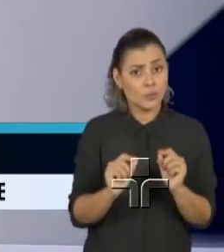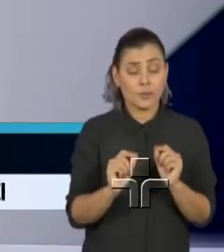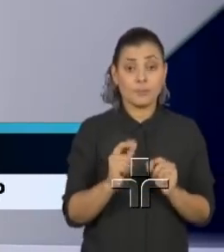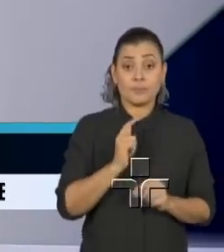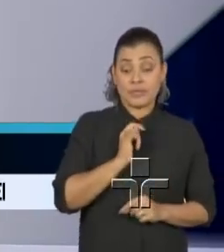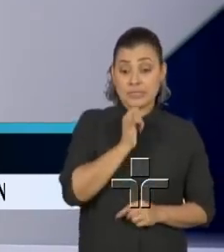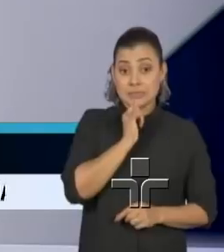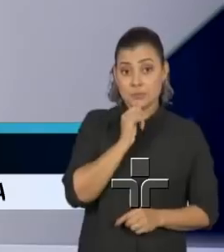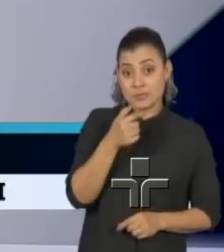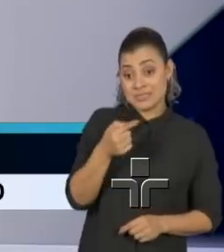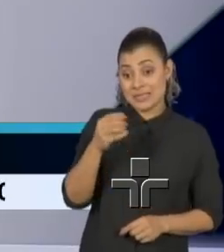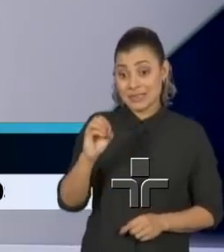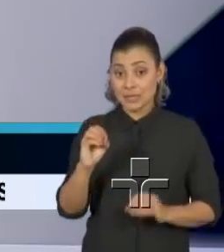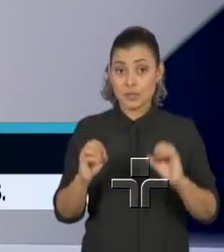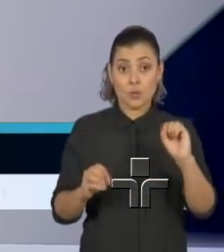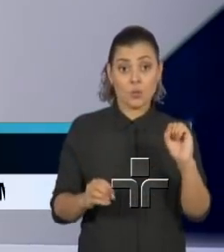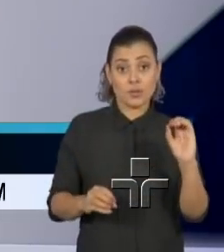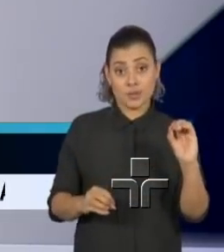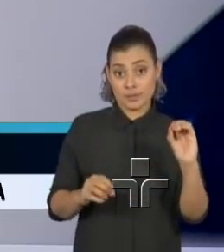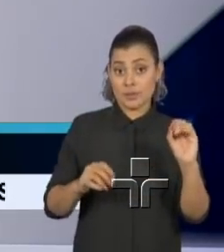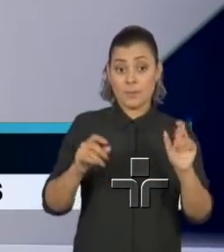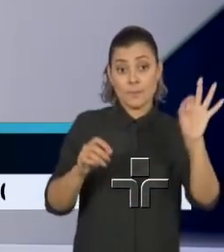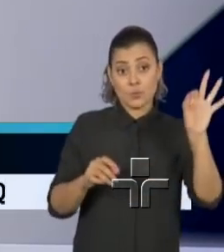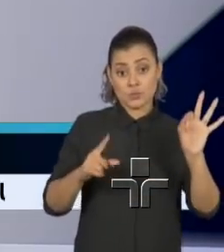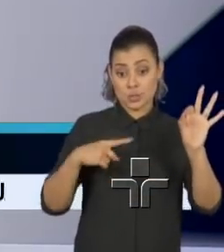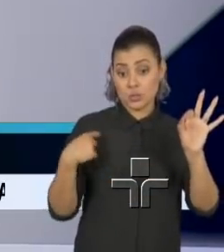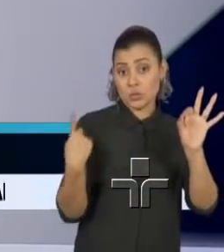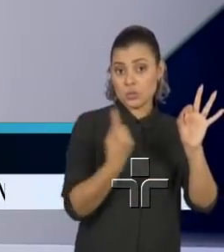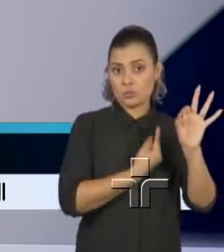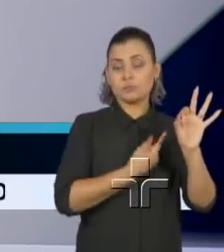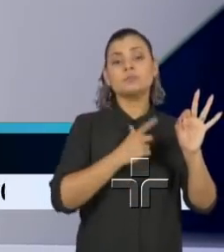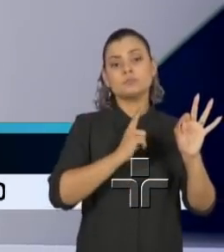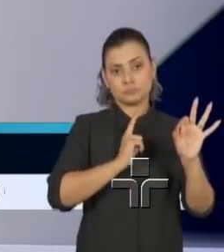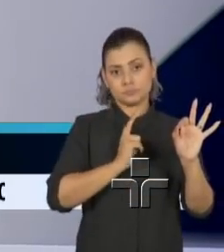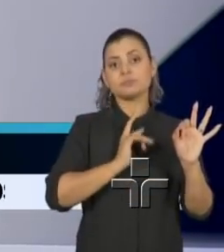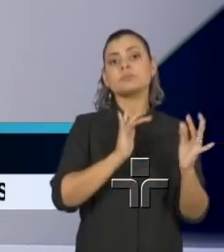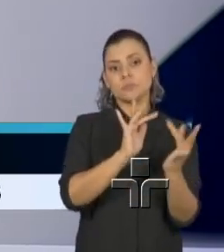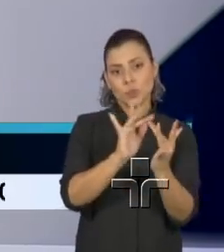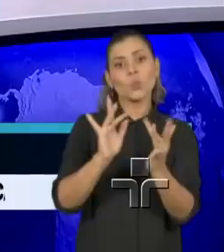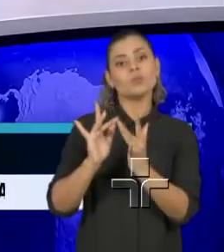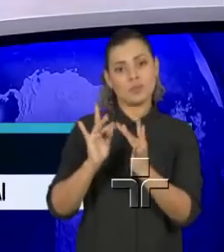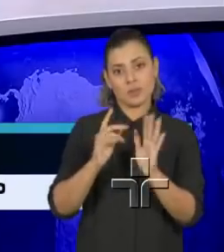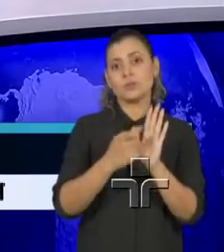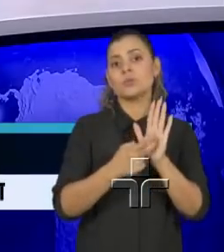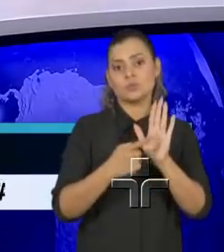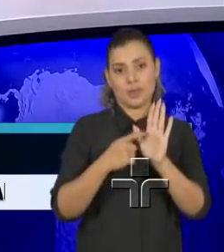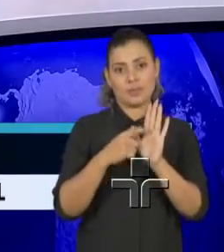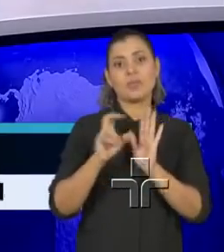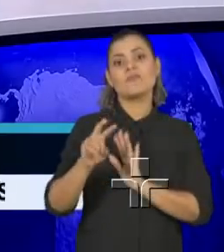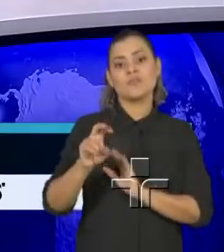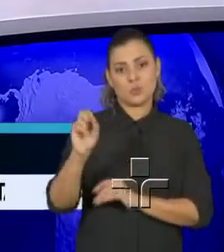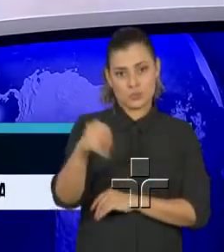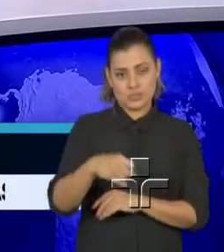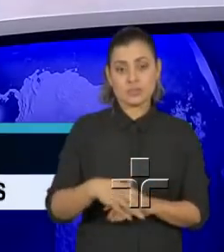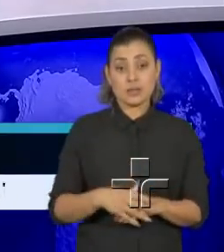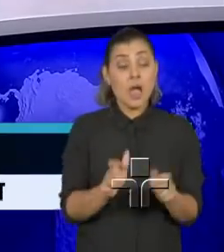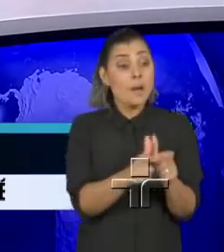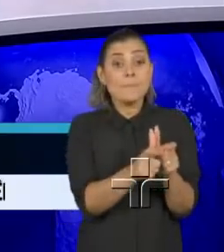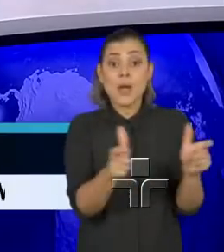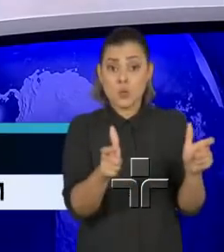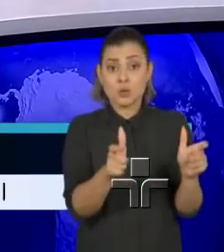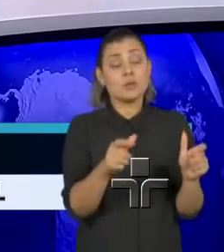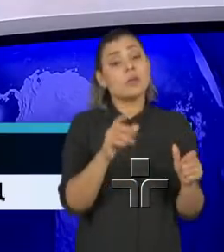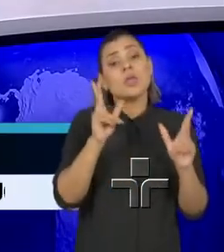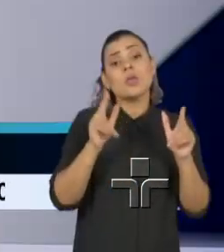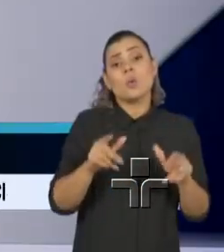menos 70%, 80% de nós, todos nós, vamos encontrar com esse vírus pelas ruas. Felizmente, a maior parte, como acontece